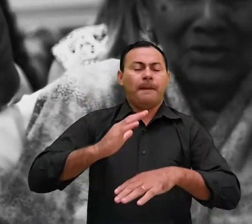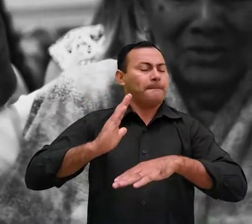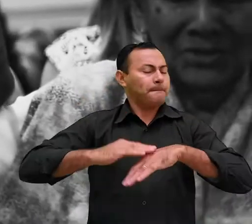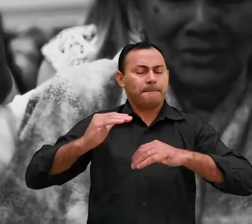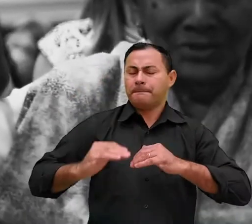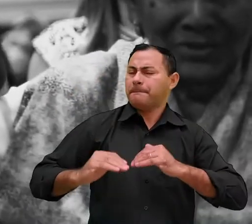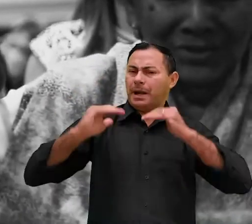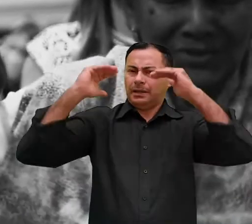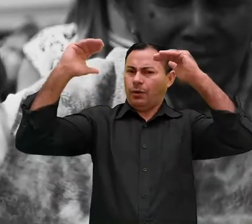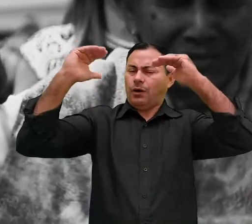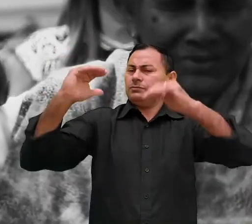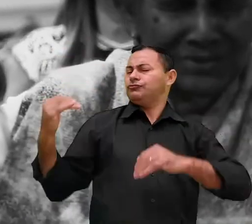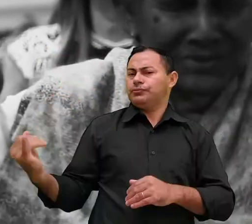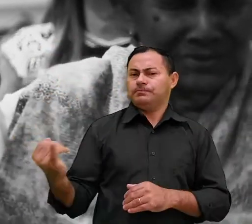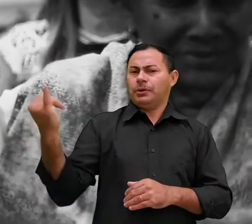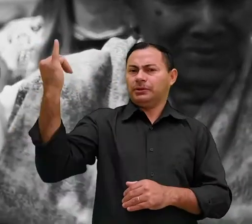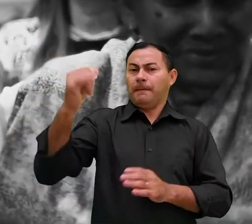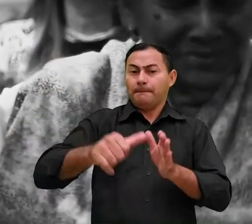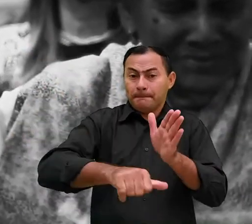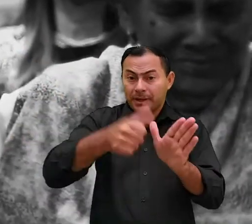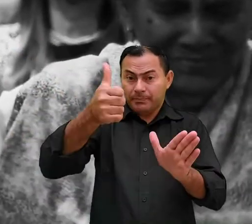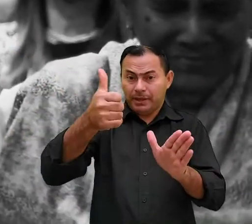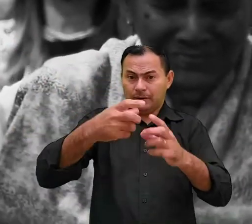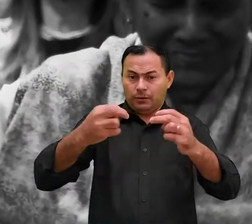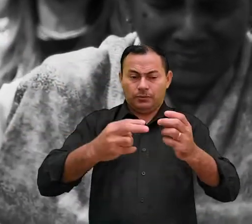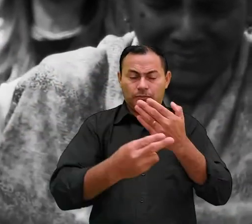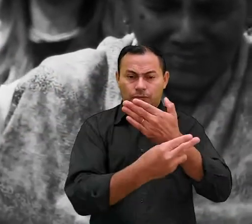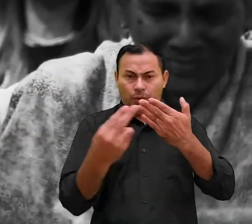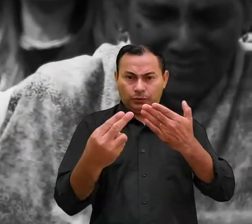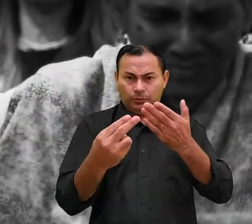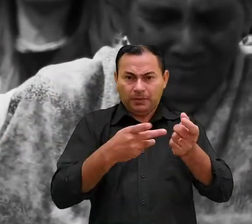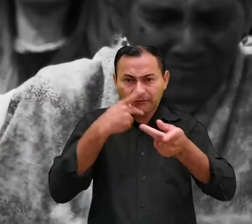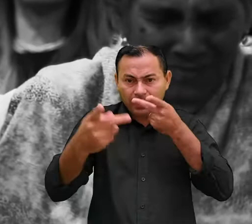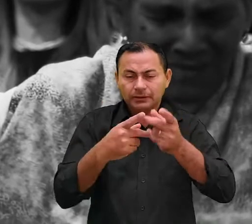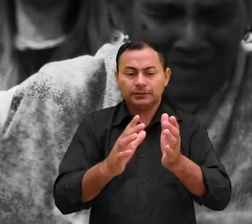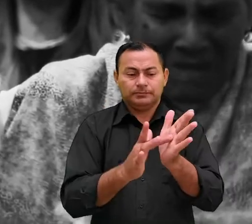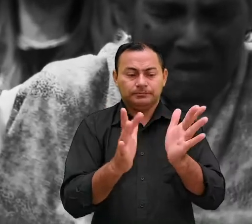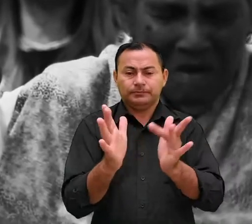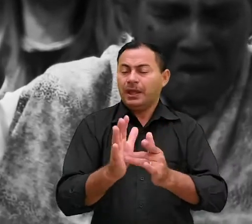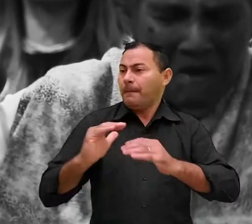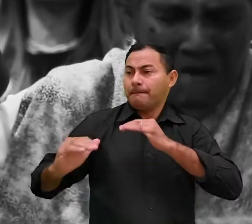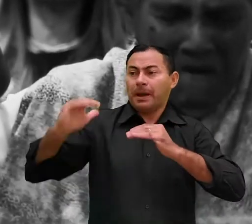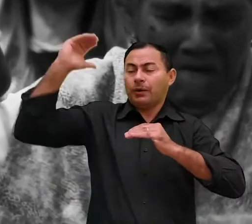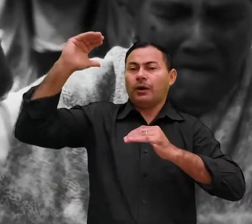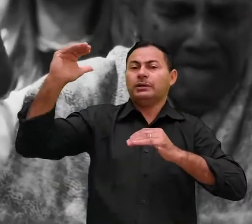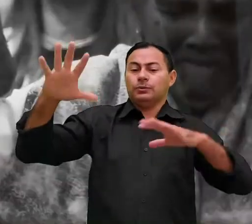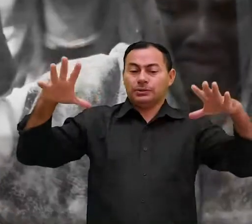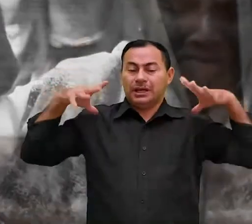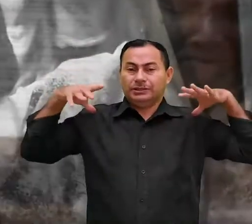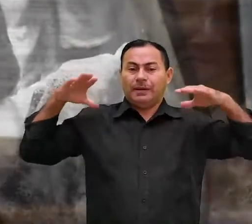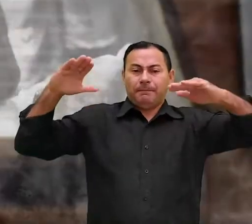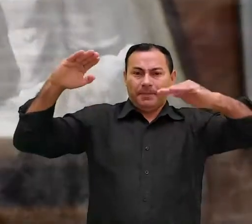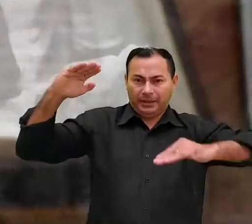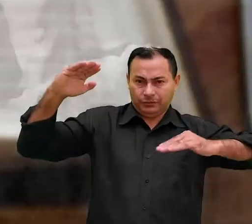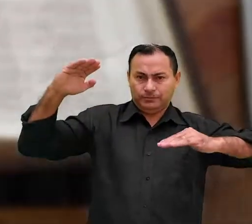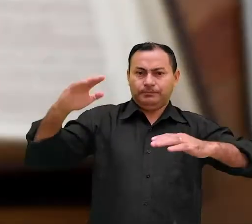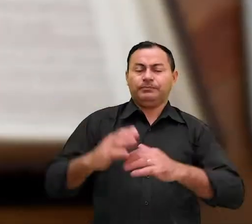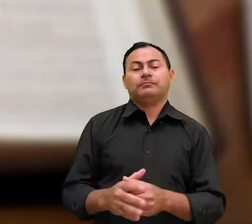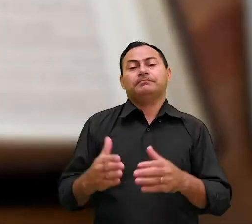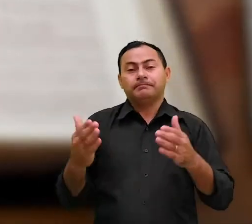maior. O primeiro ponto que o autor destaca é que Jesus Cristo é maior do que os anjos.